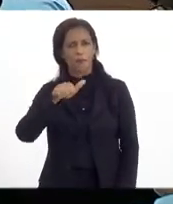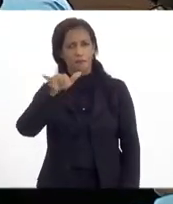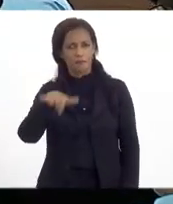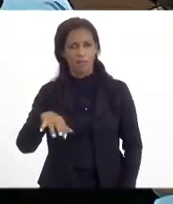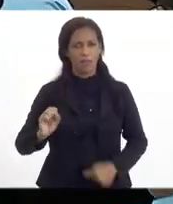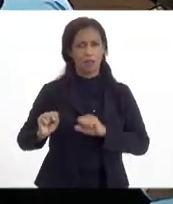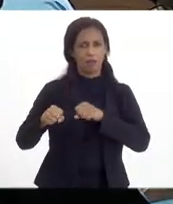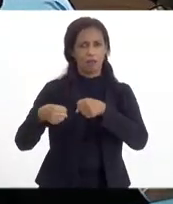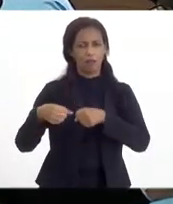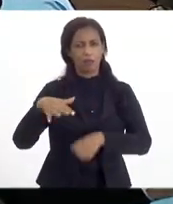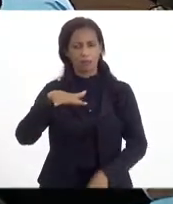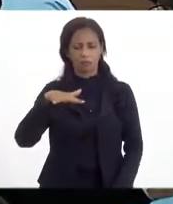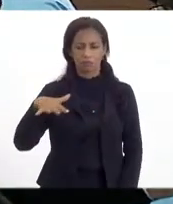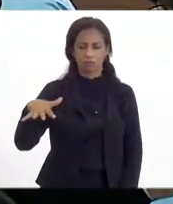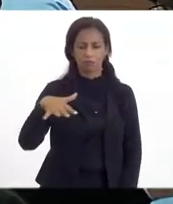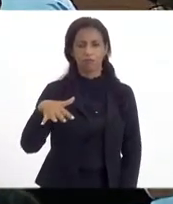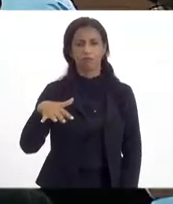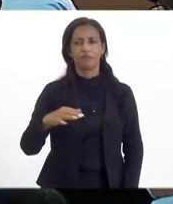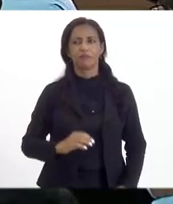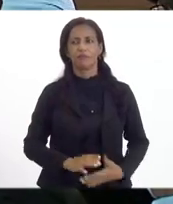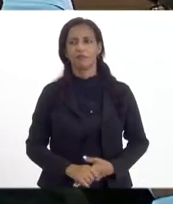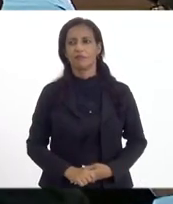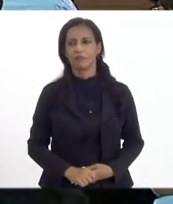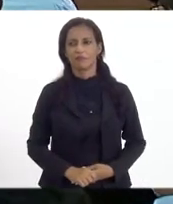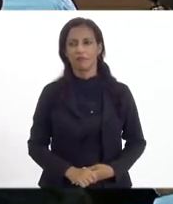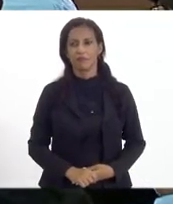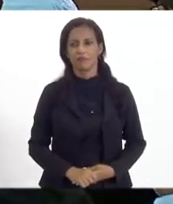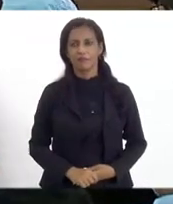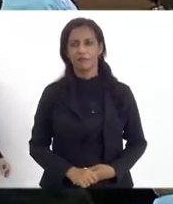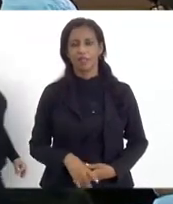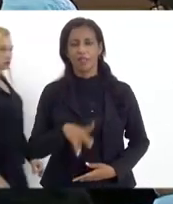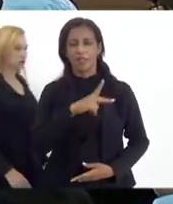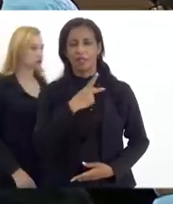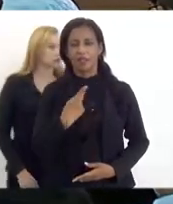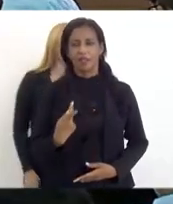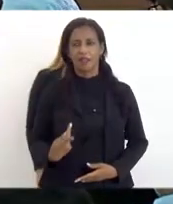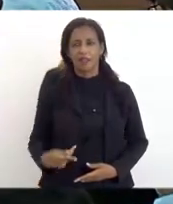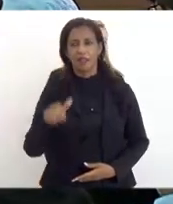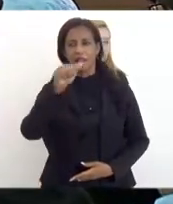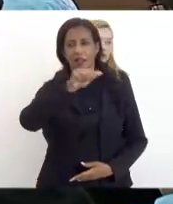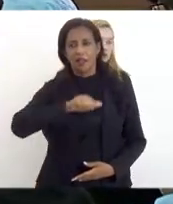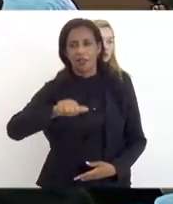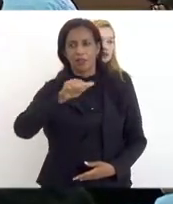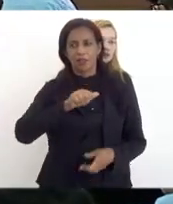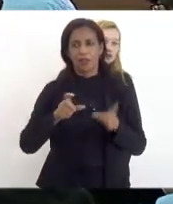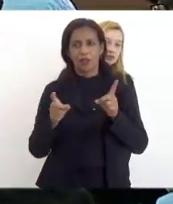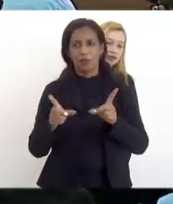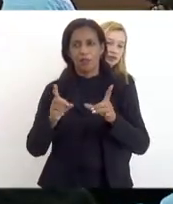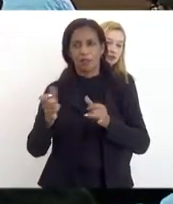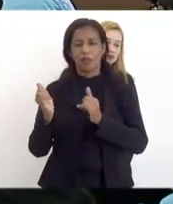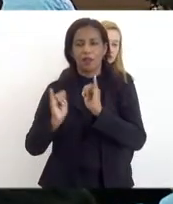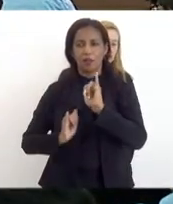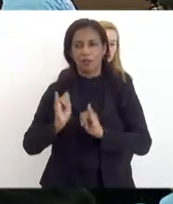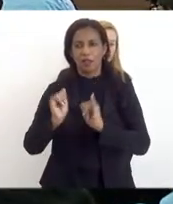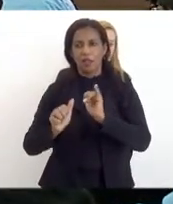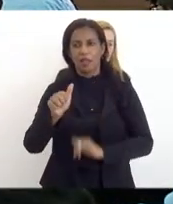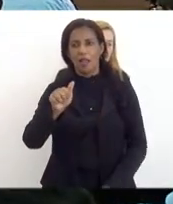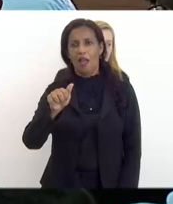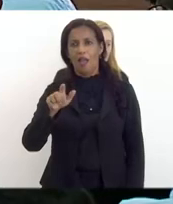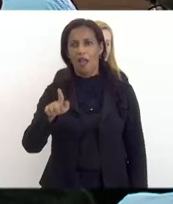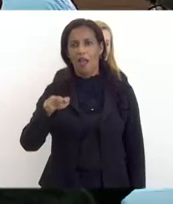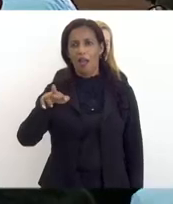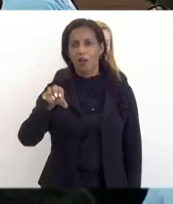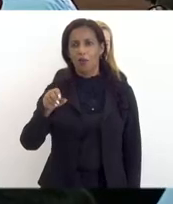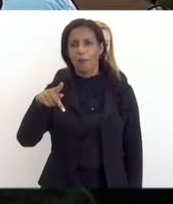potencialidades também da região. Ele é presidente da Associação Comercial Industrial Agropastoril